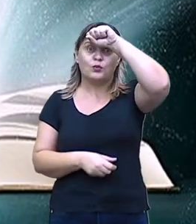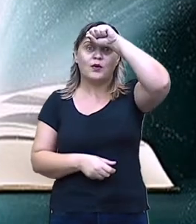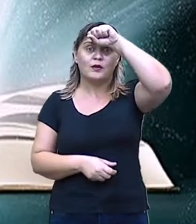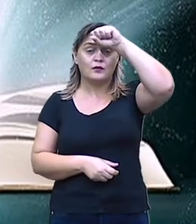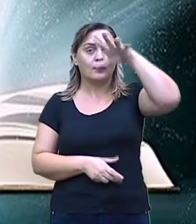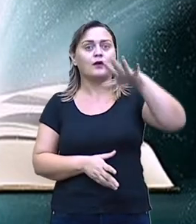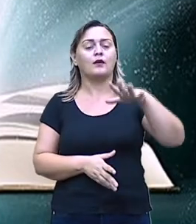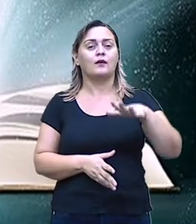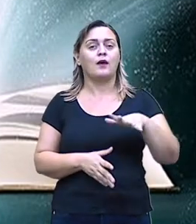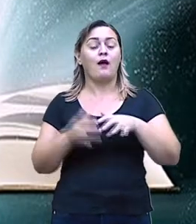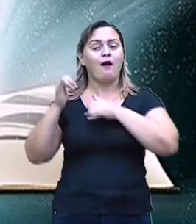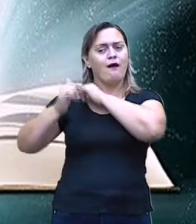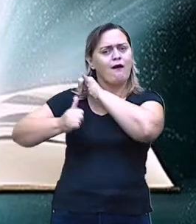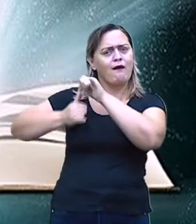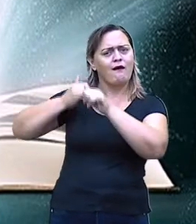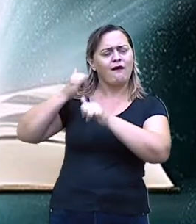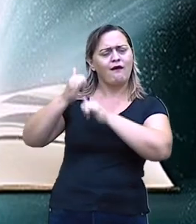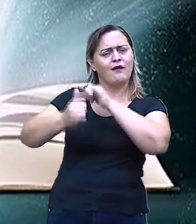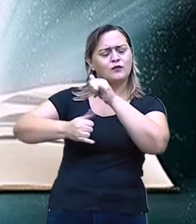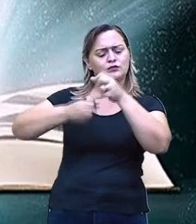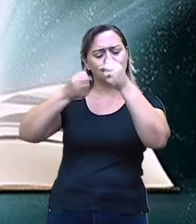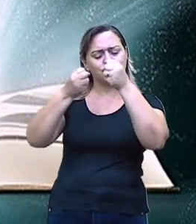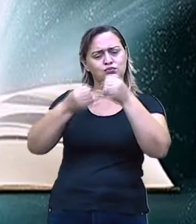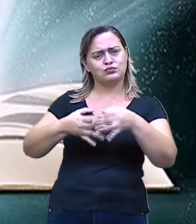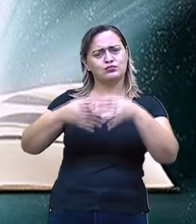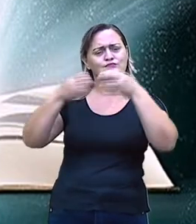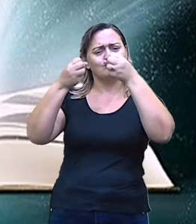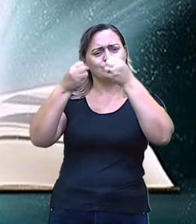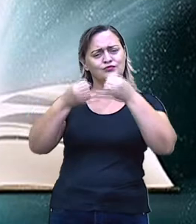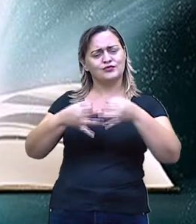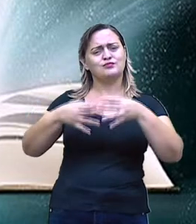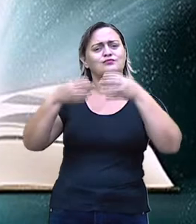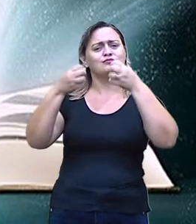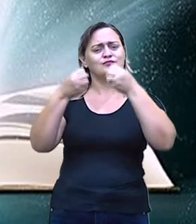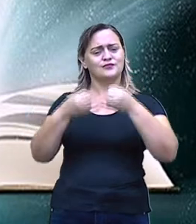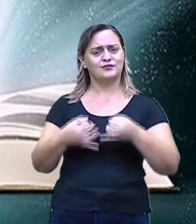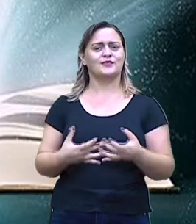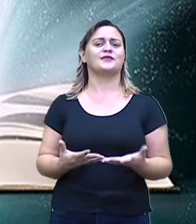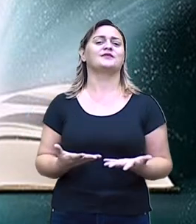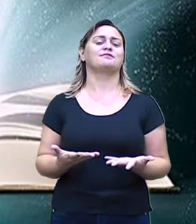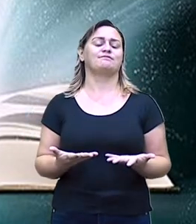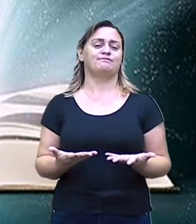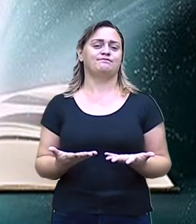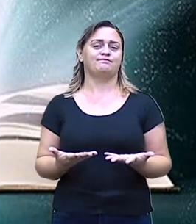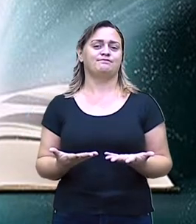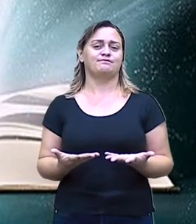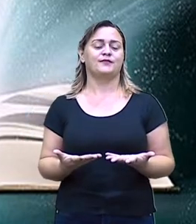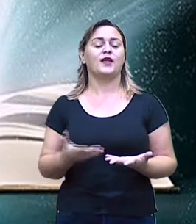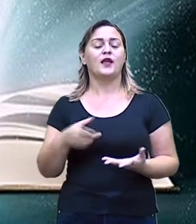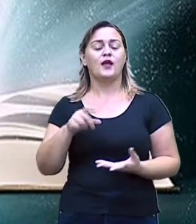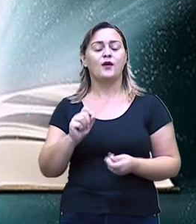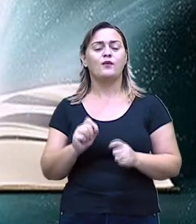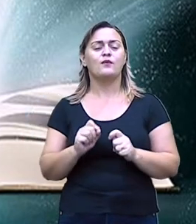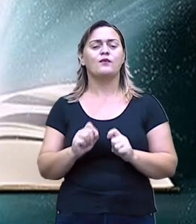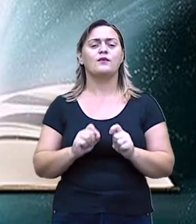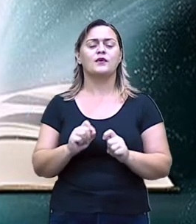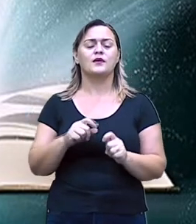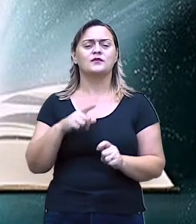ser explicada como uma degeneração, ou seja, tem perdas,